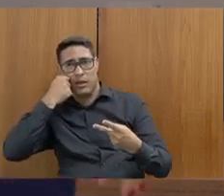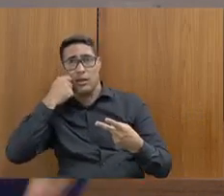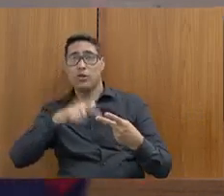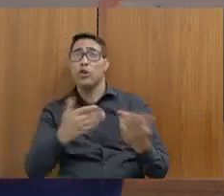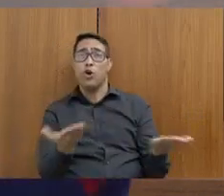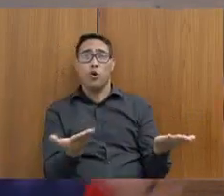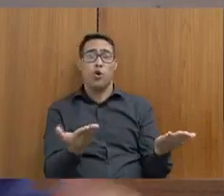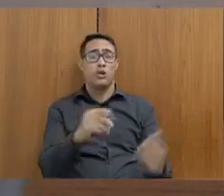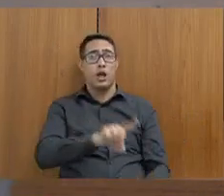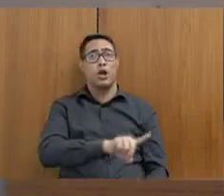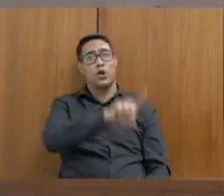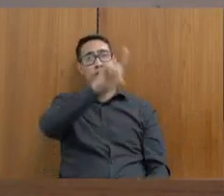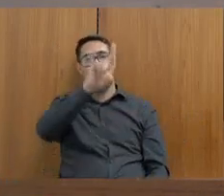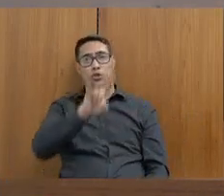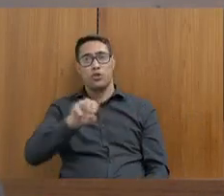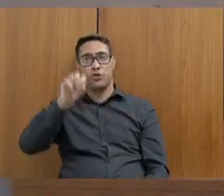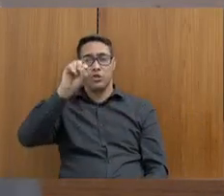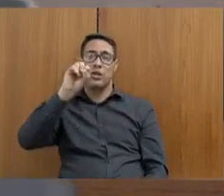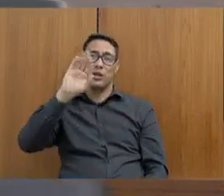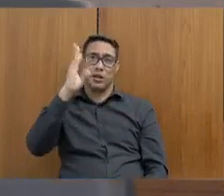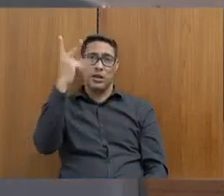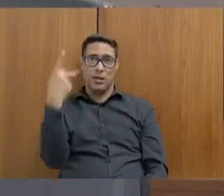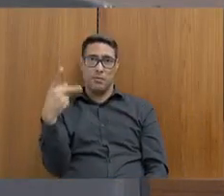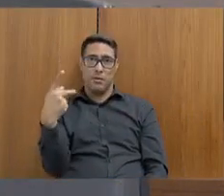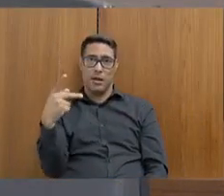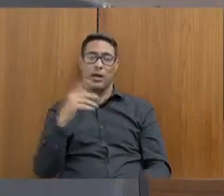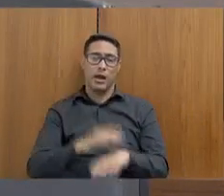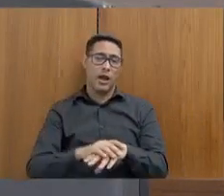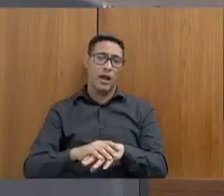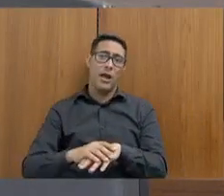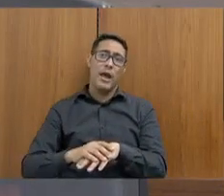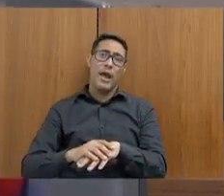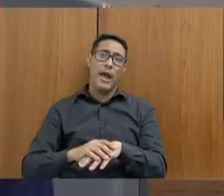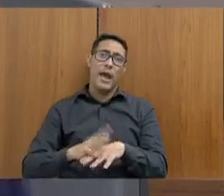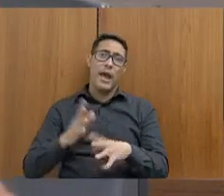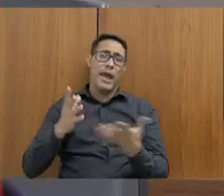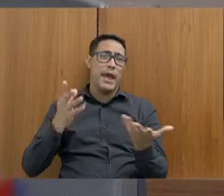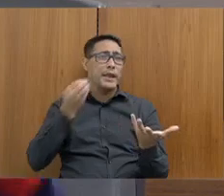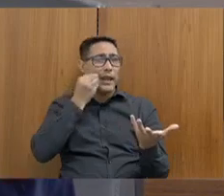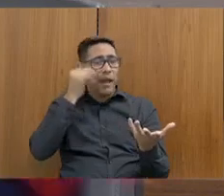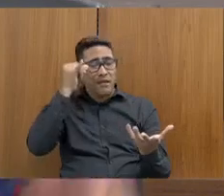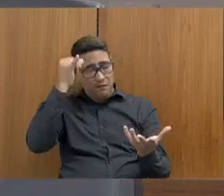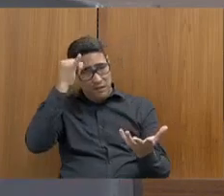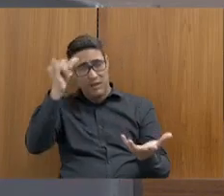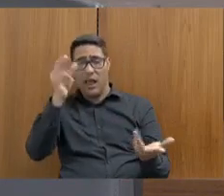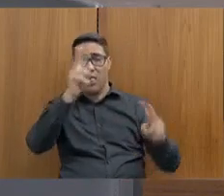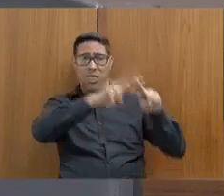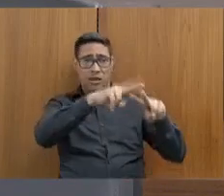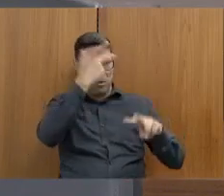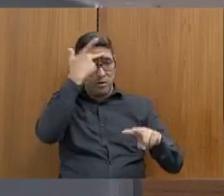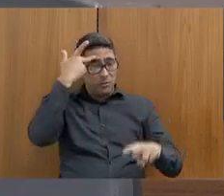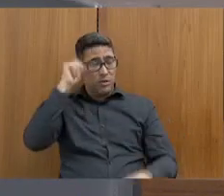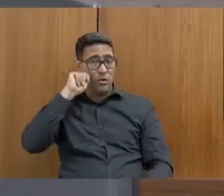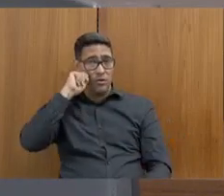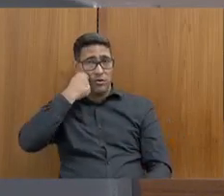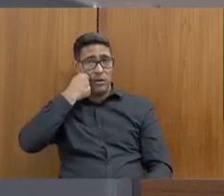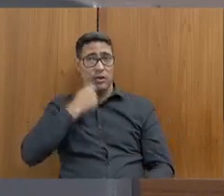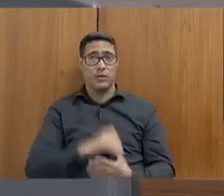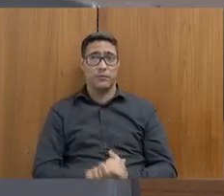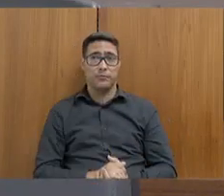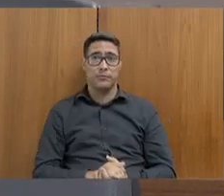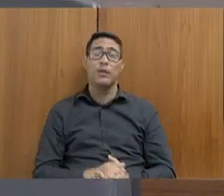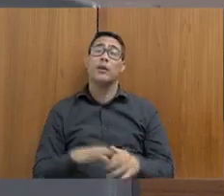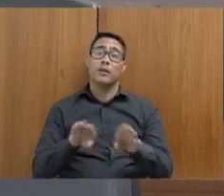municipal, estamos em Belo Horizonte, do enfrentamento ao encarceramento da juventude negra. Para terminar, uma pergunta sobre comunidades terapêuticas.